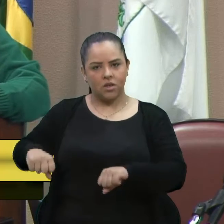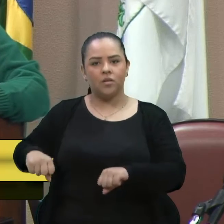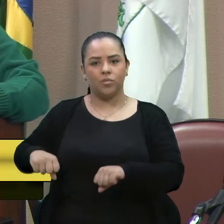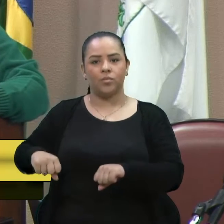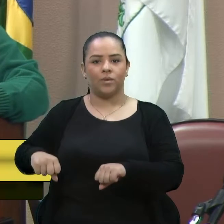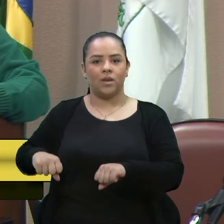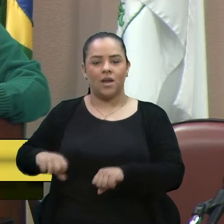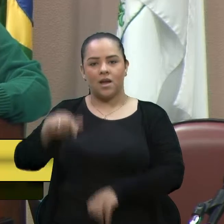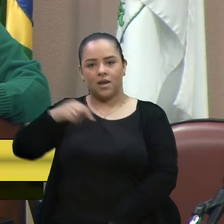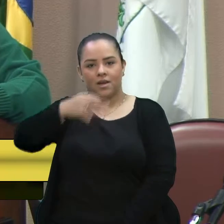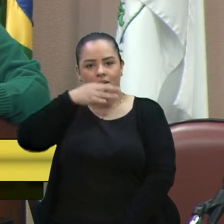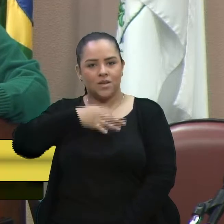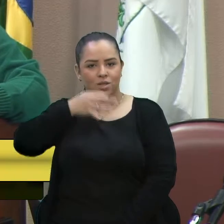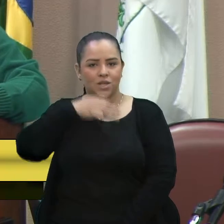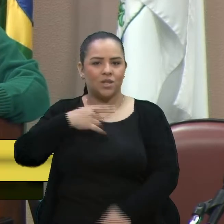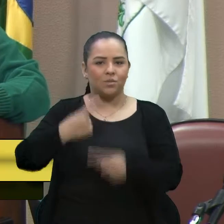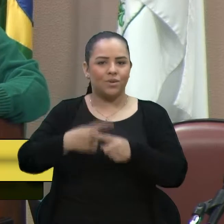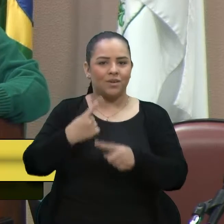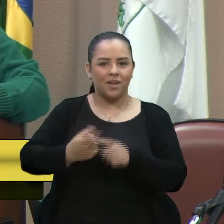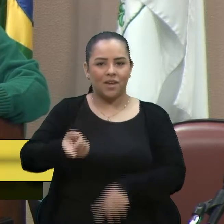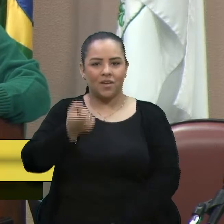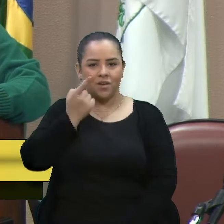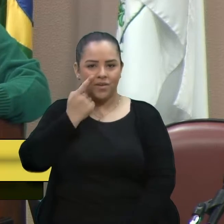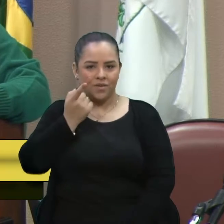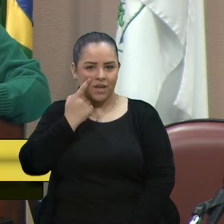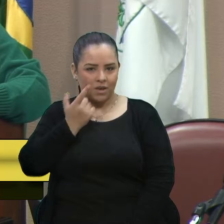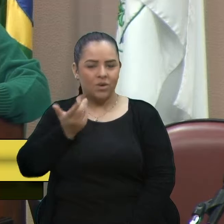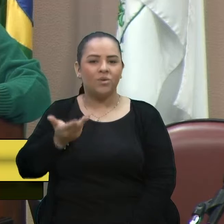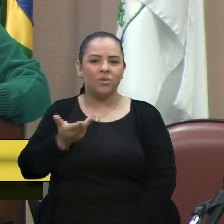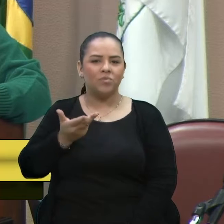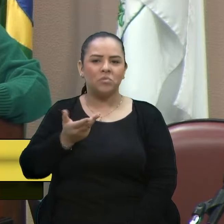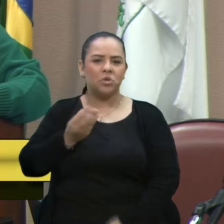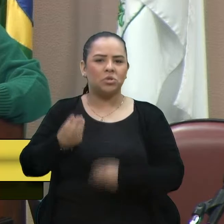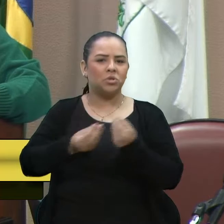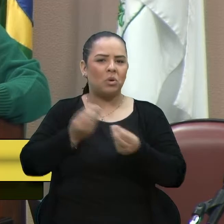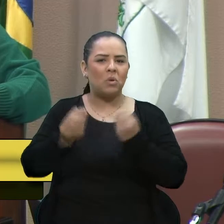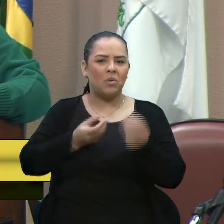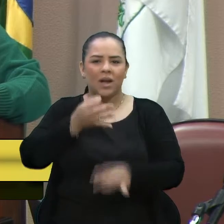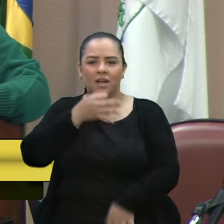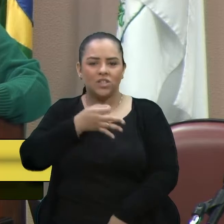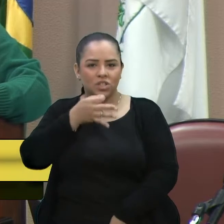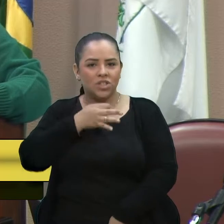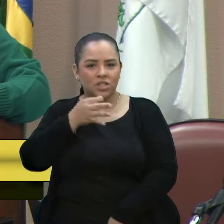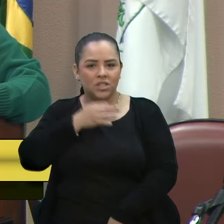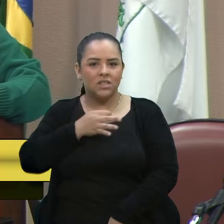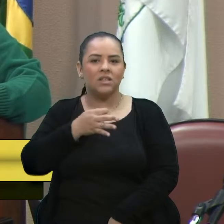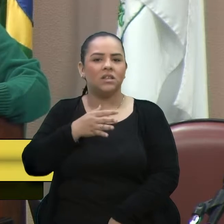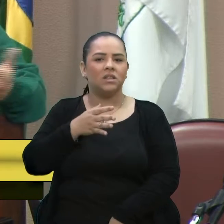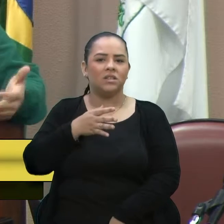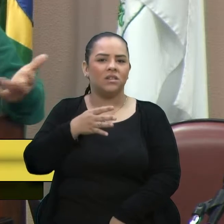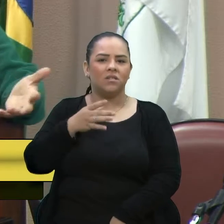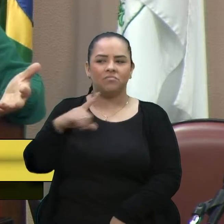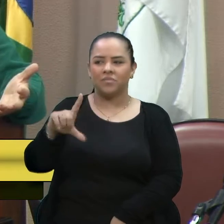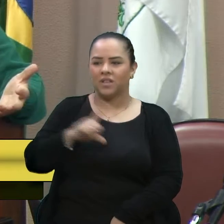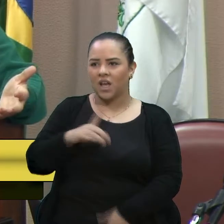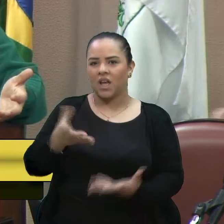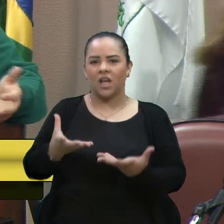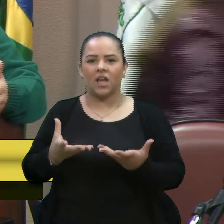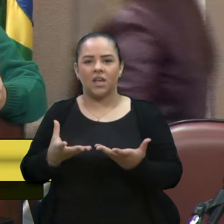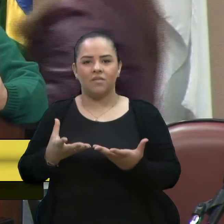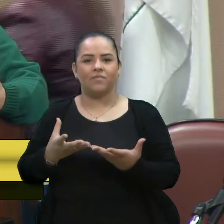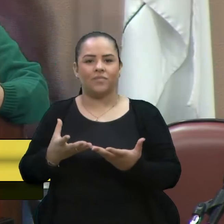do Sul, vendo a forma que Caxias do Sul está se tornando,